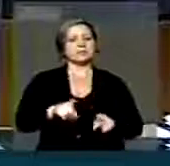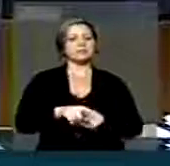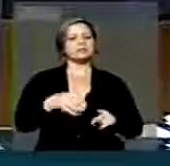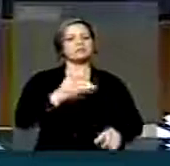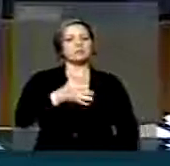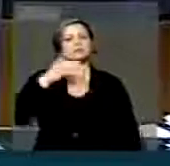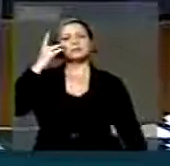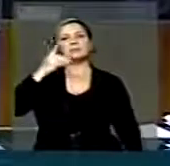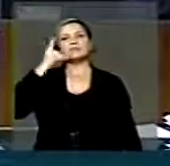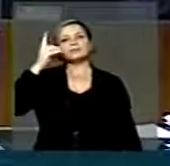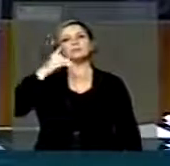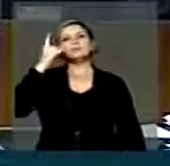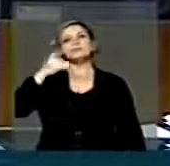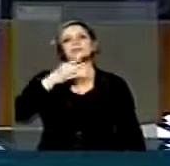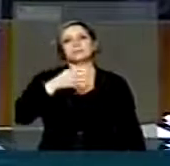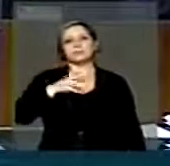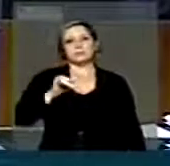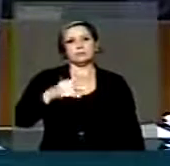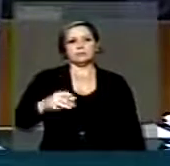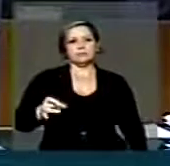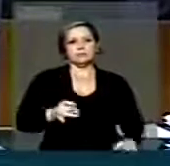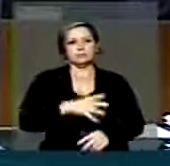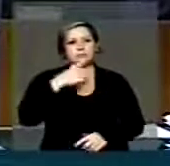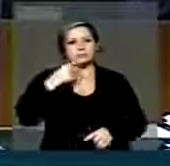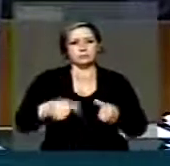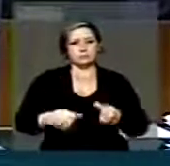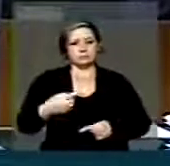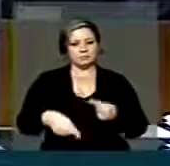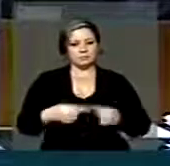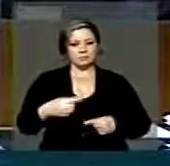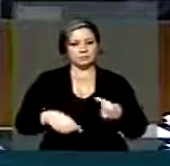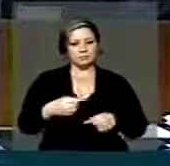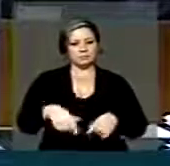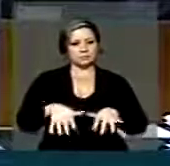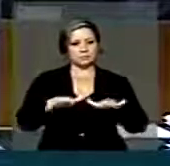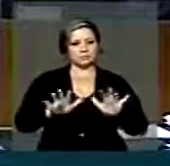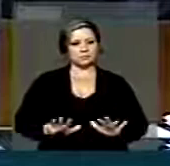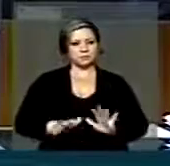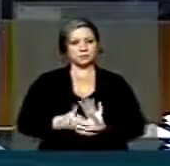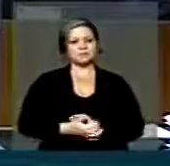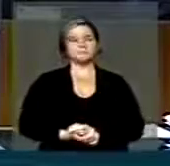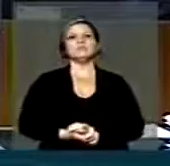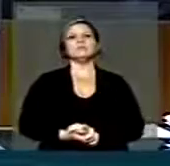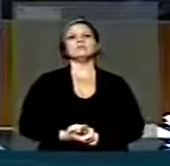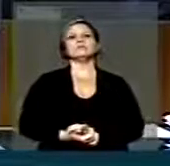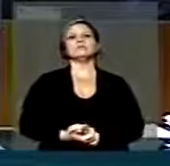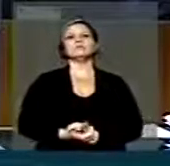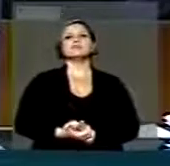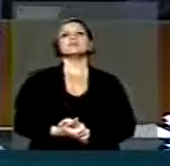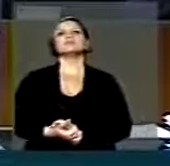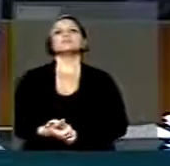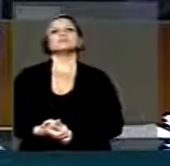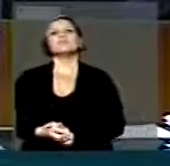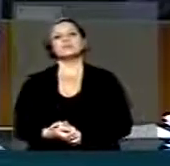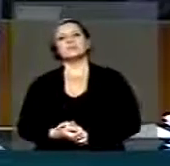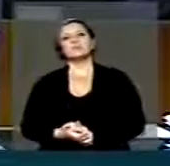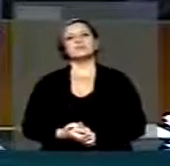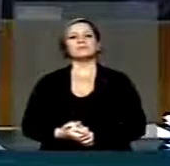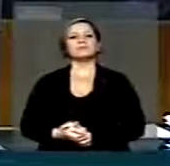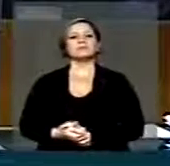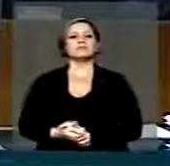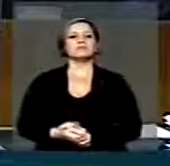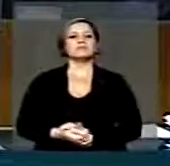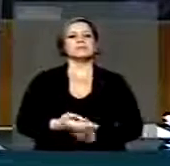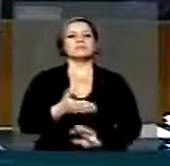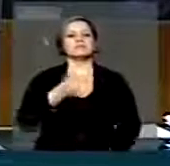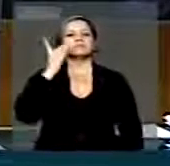O deputado Gonzaga Patriota acaba de discutir o plenário da Casa. Sequenciando as breves comunicações, conceda